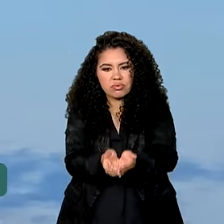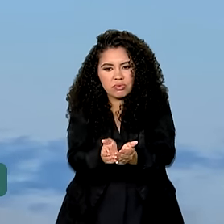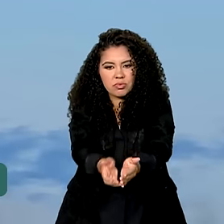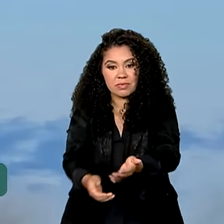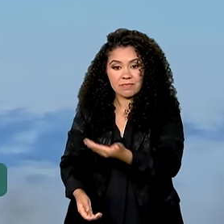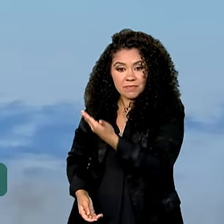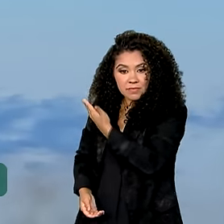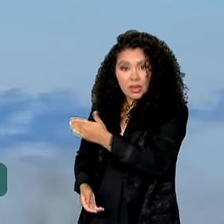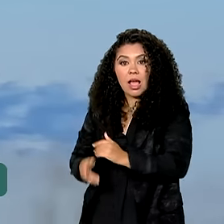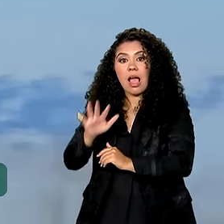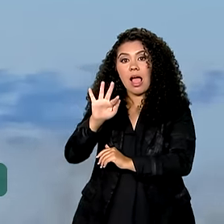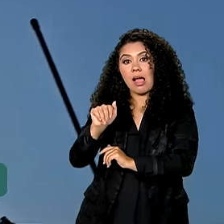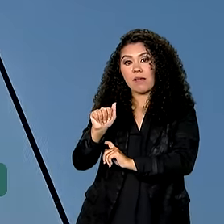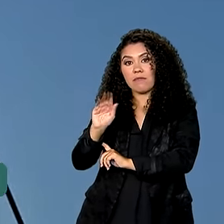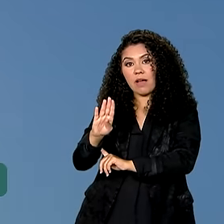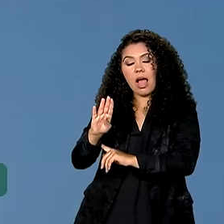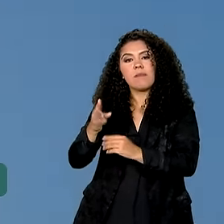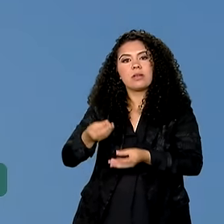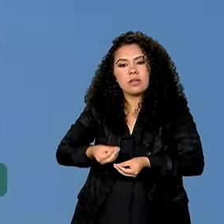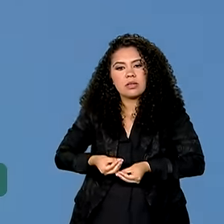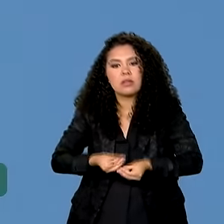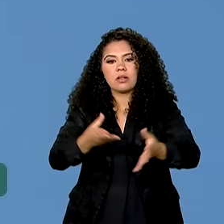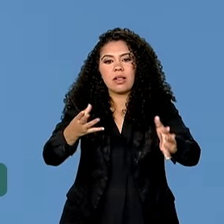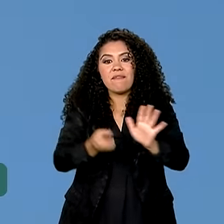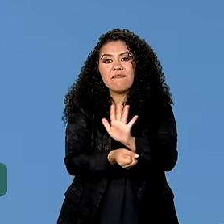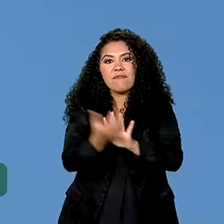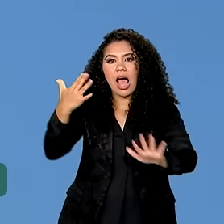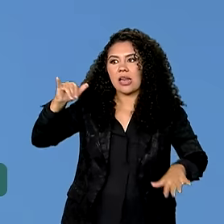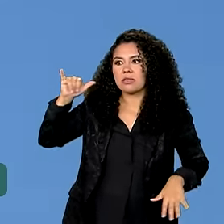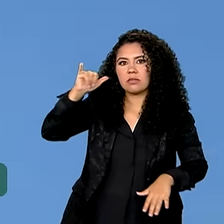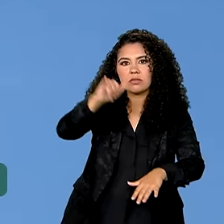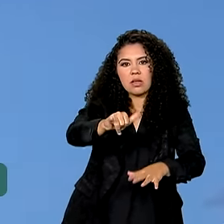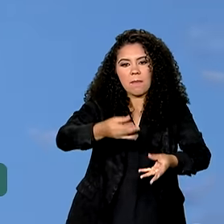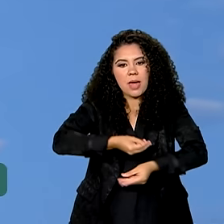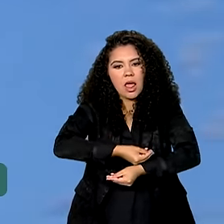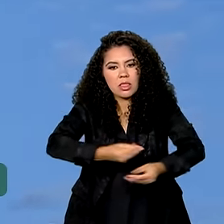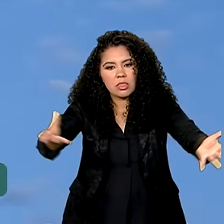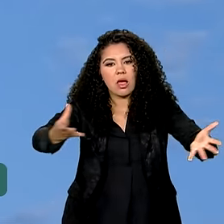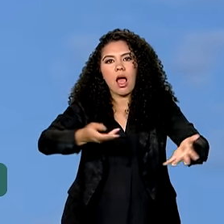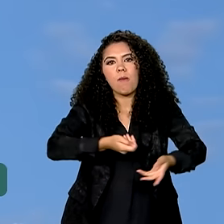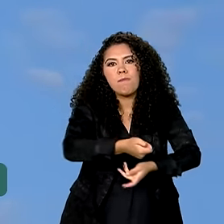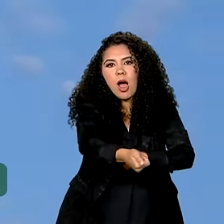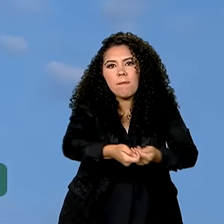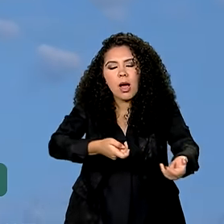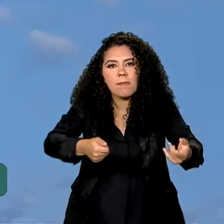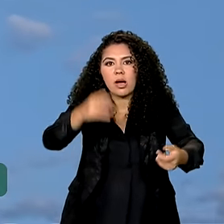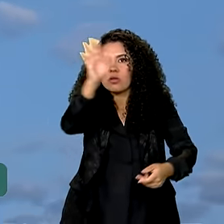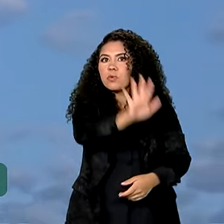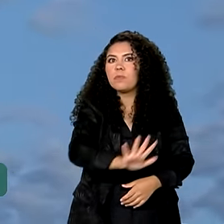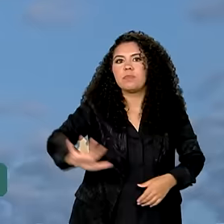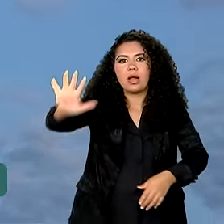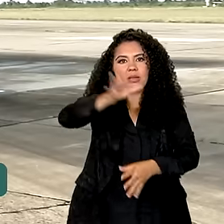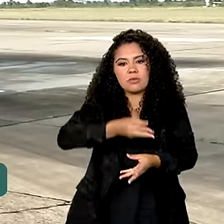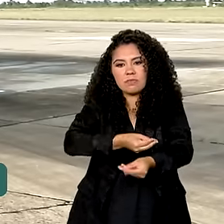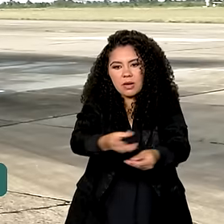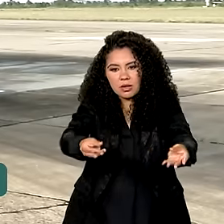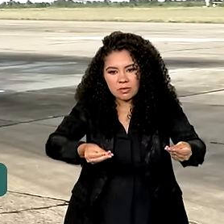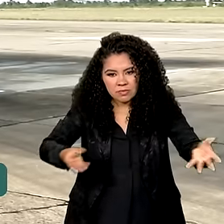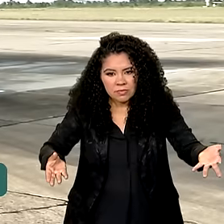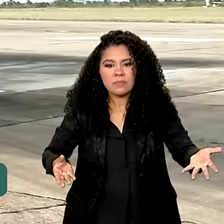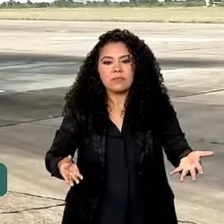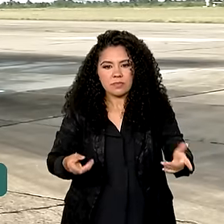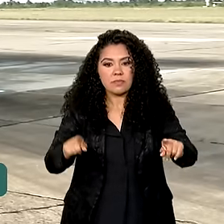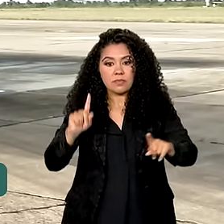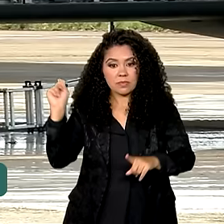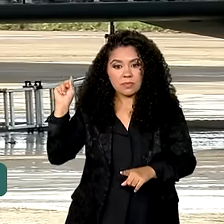A FAB disponibilizou várias aeronaves para transportar doações de todo o Brasil para o Rio Grande do Sul. E toda